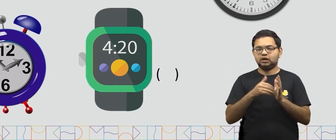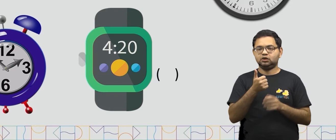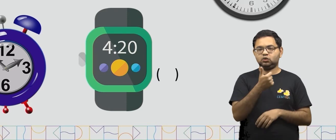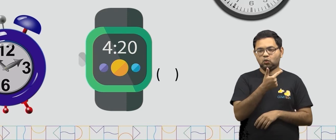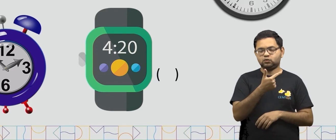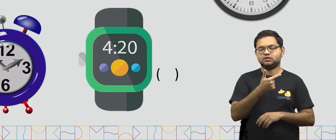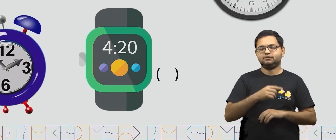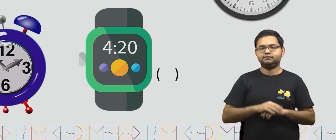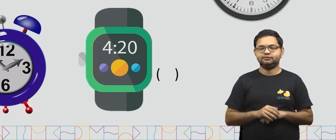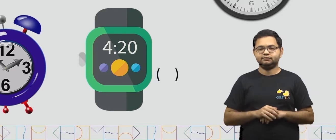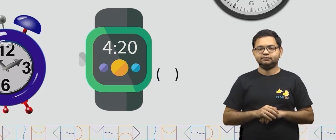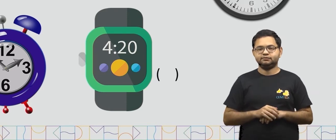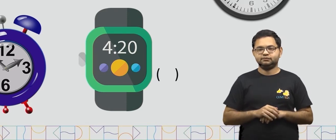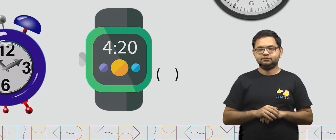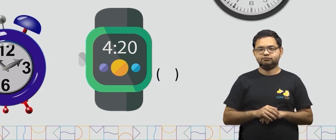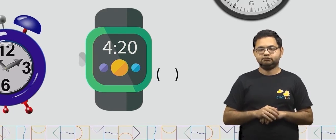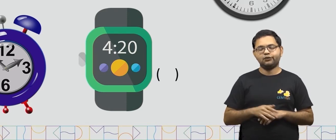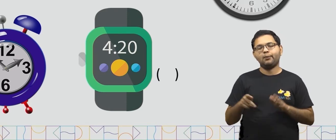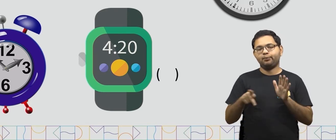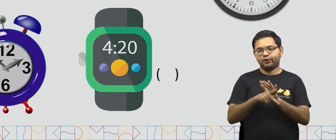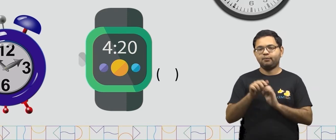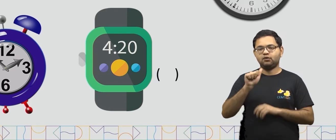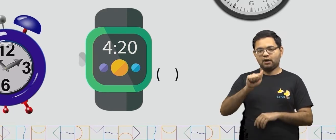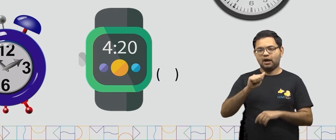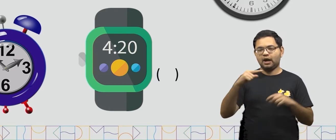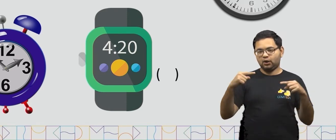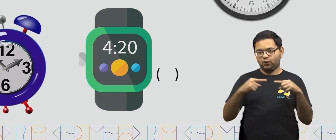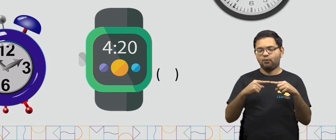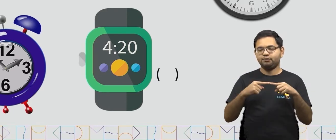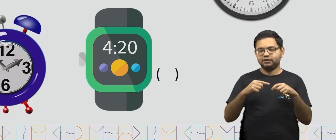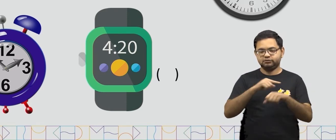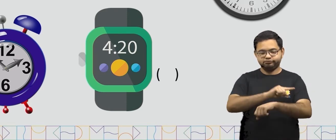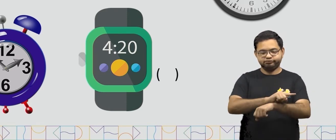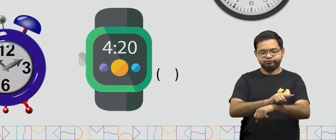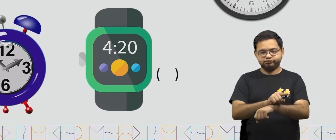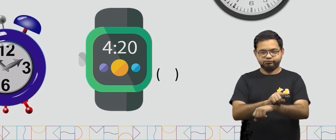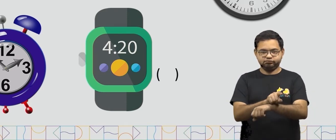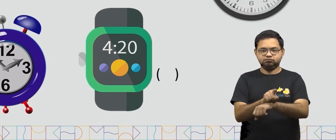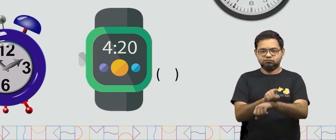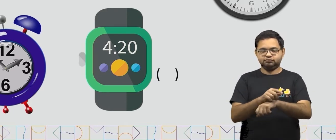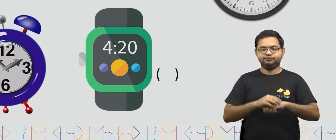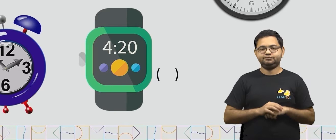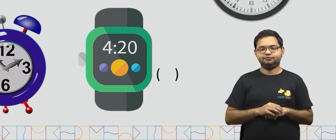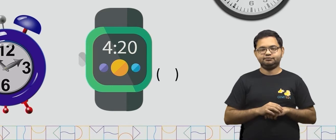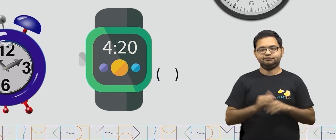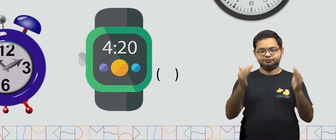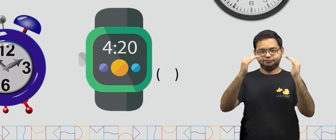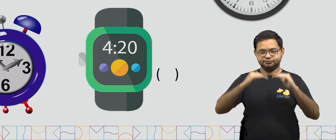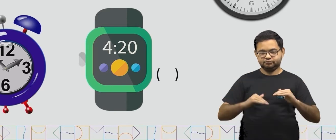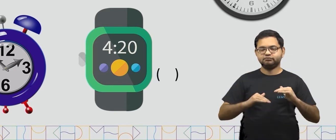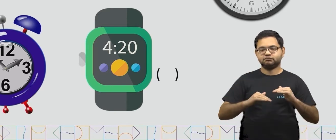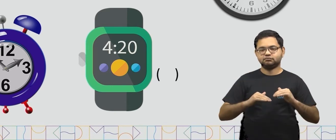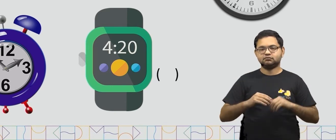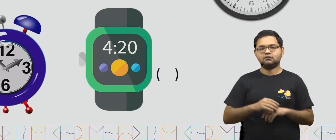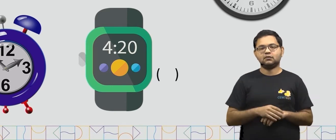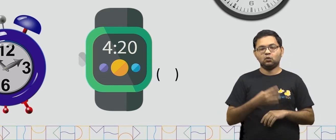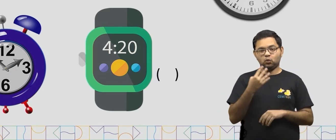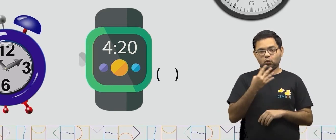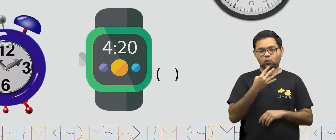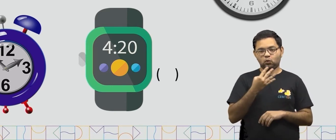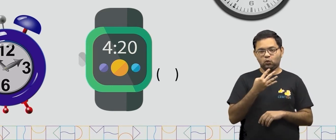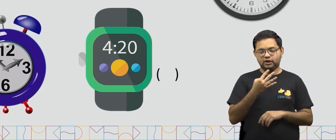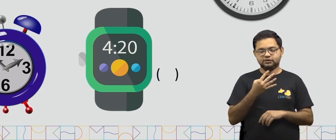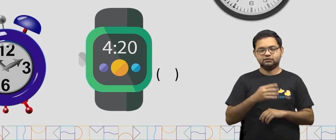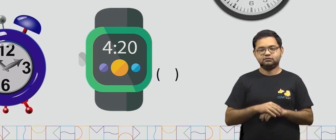ele é um relógio analógico, letra A. Logo embaixo, nós temos outro relógio